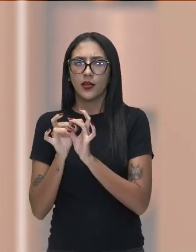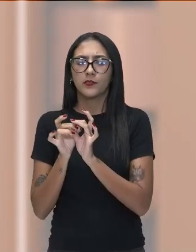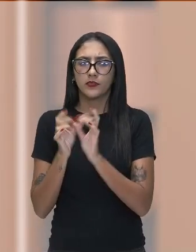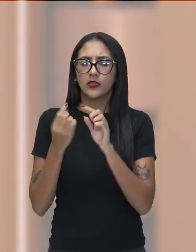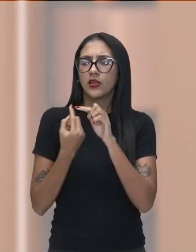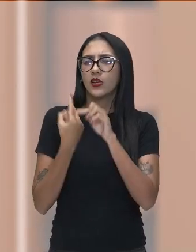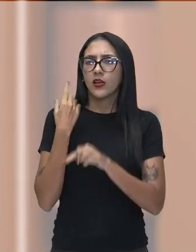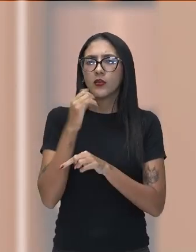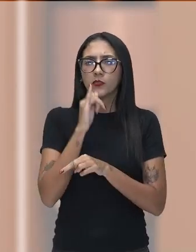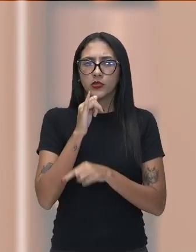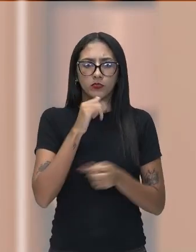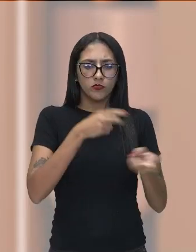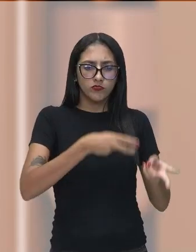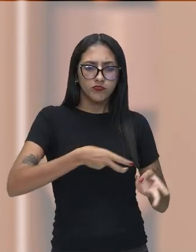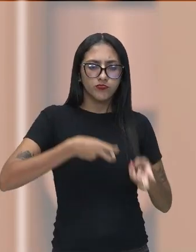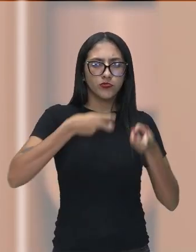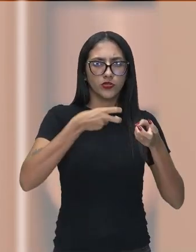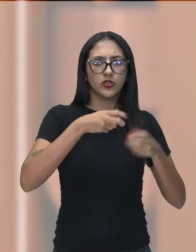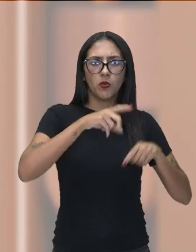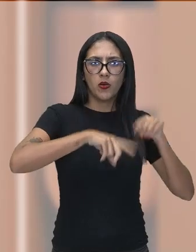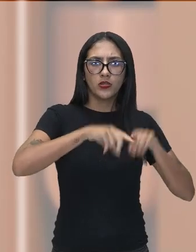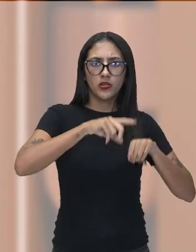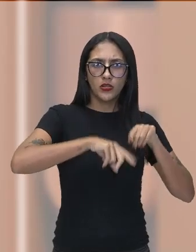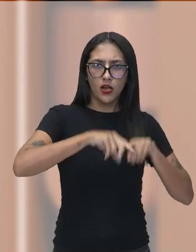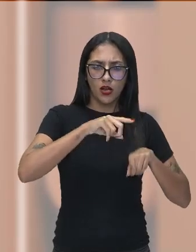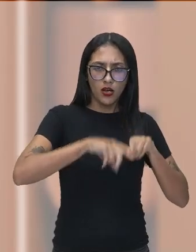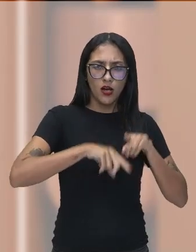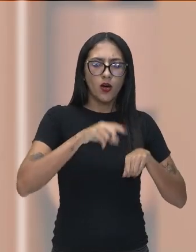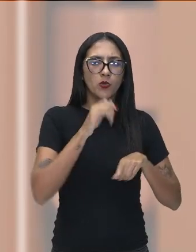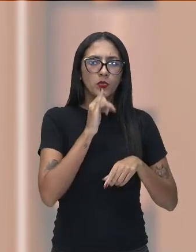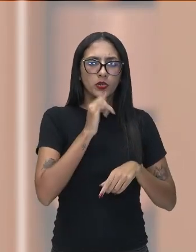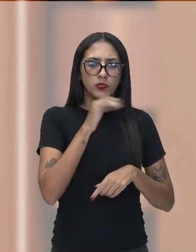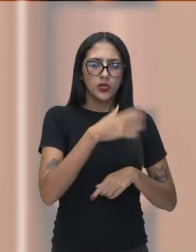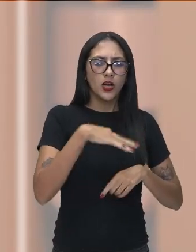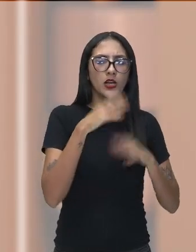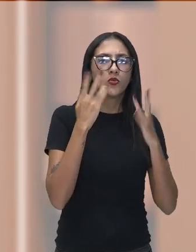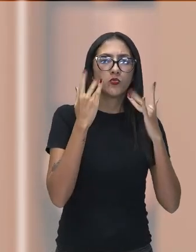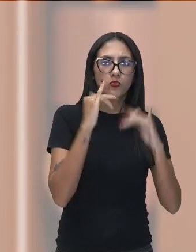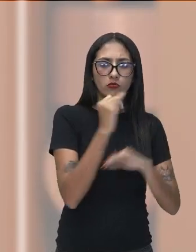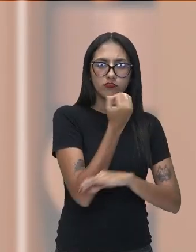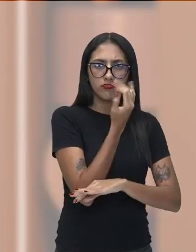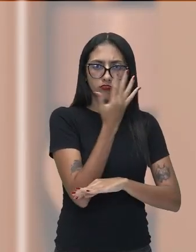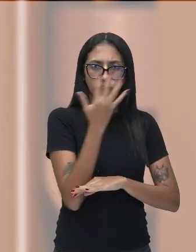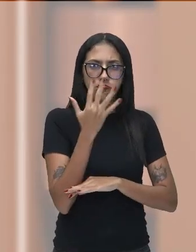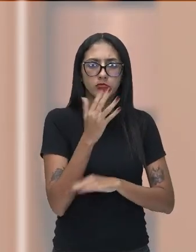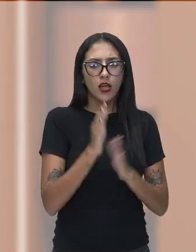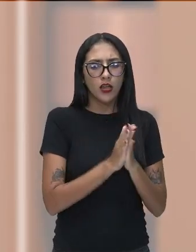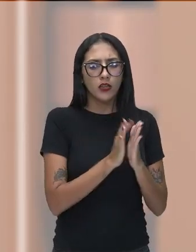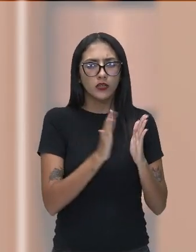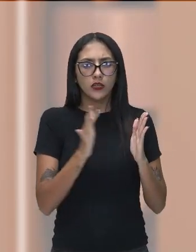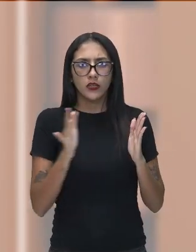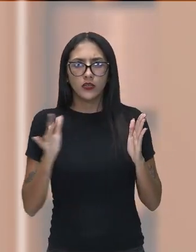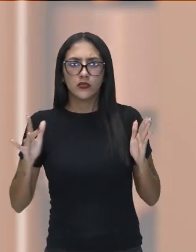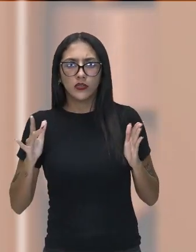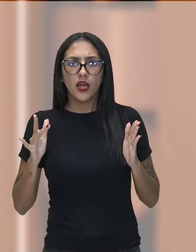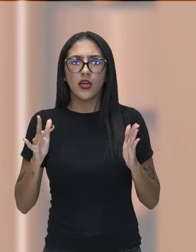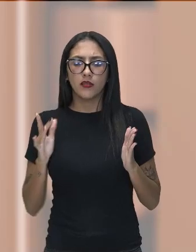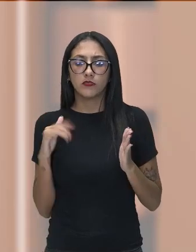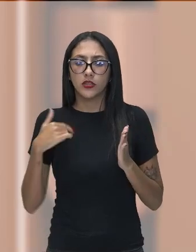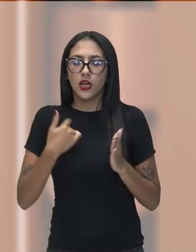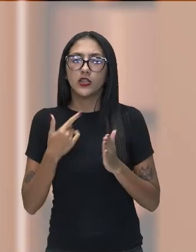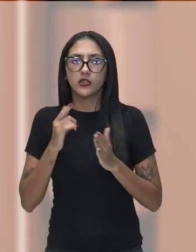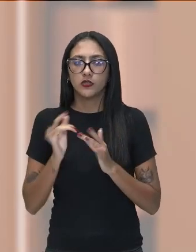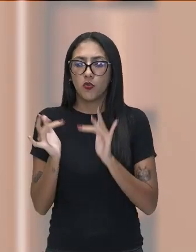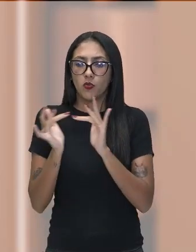momento em que é retirado o recurso natural, da natureza, e vai até chegar